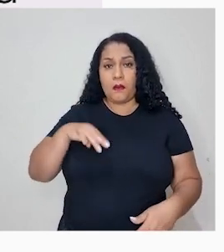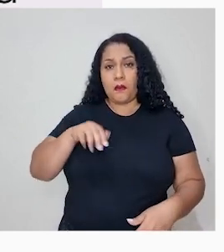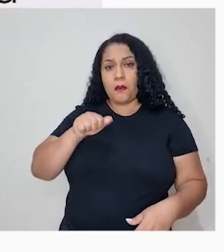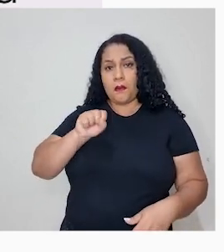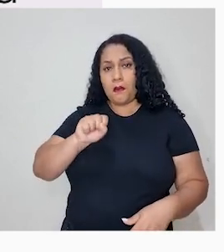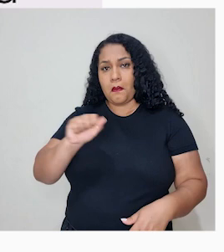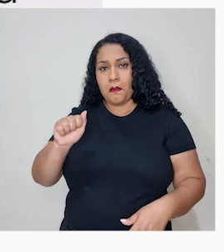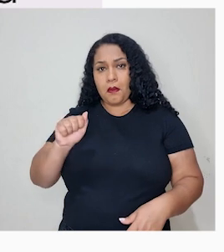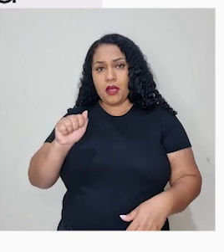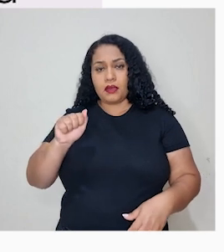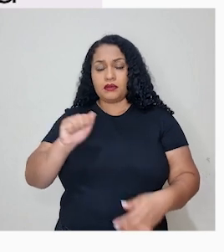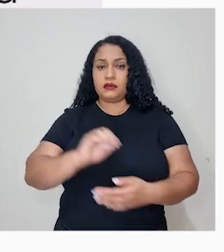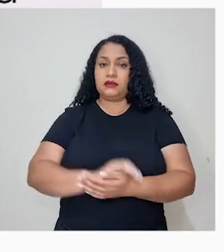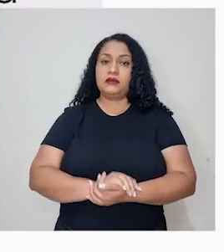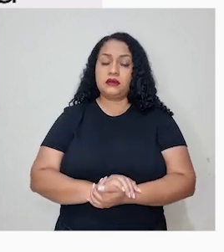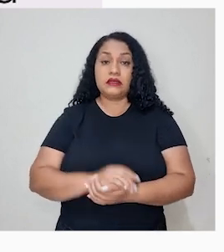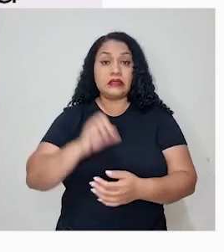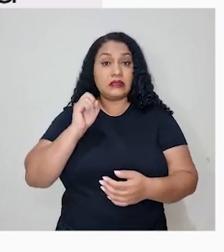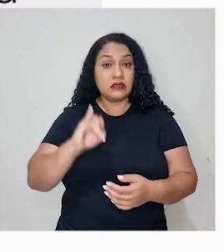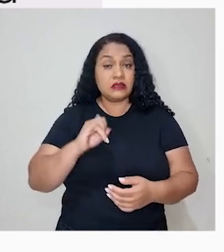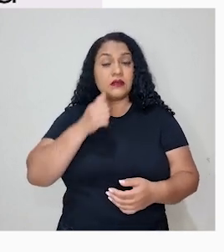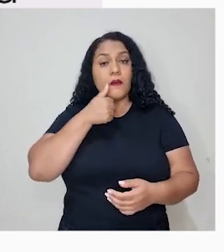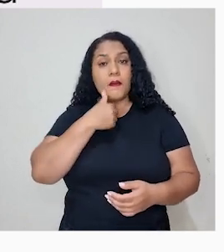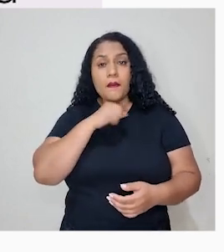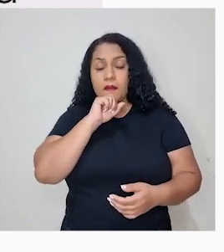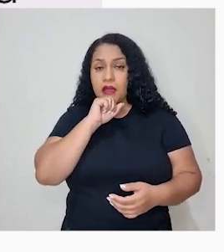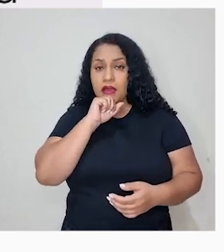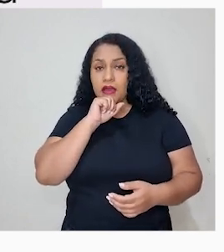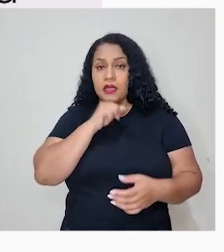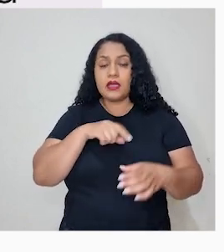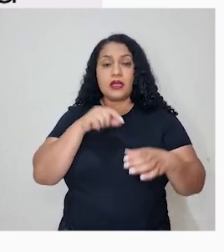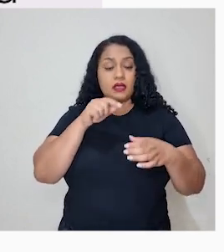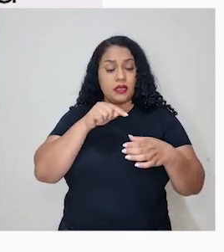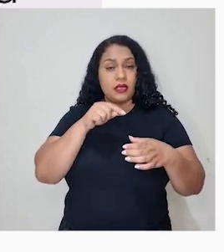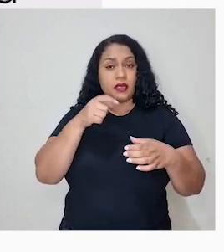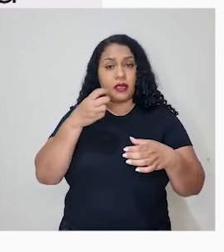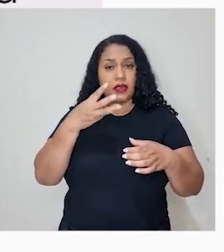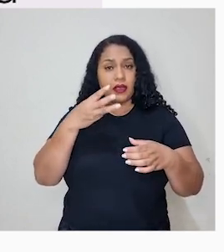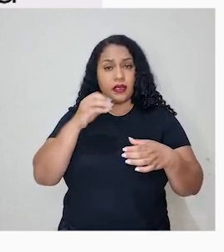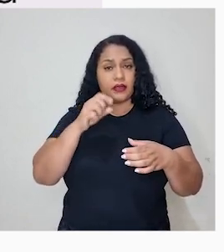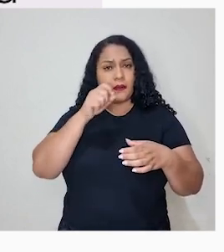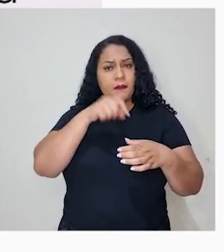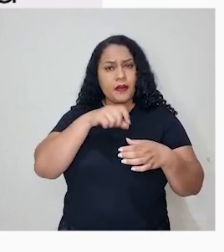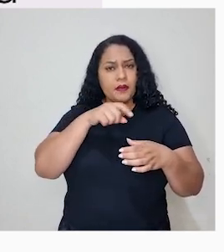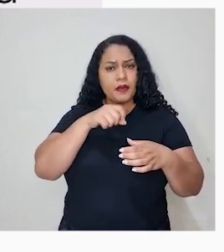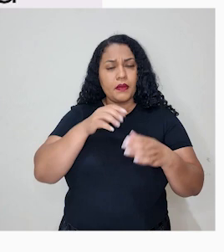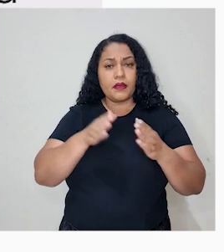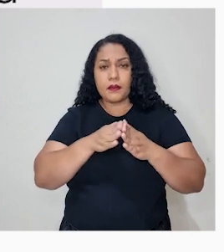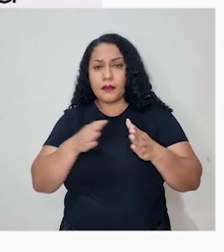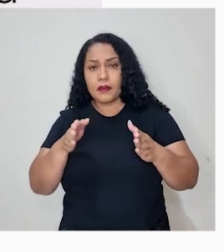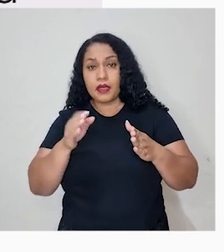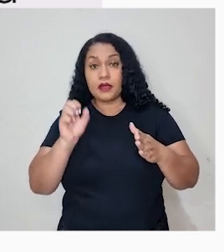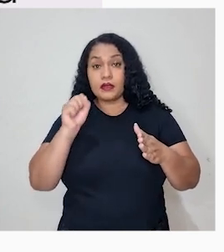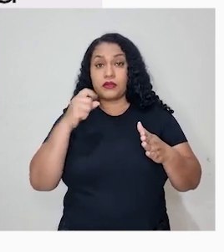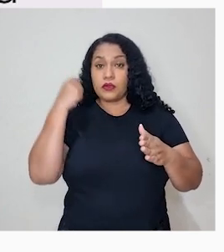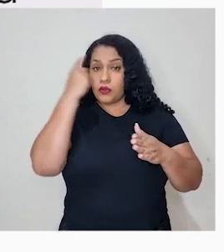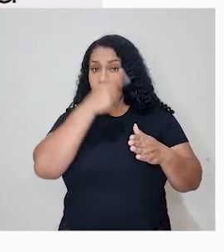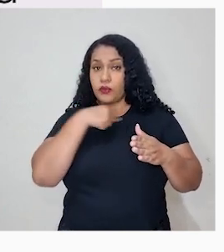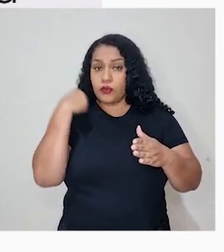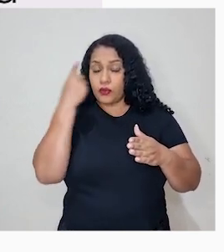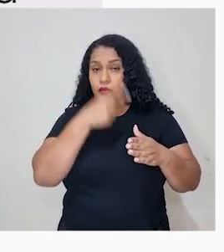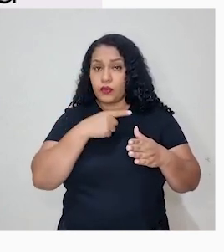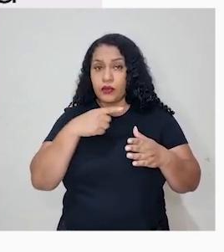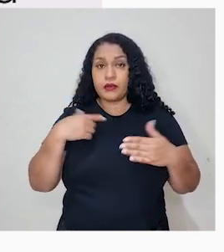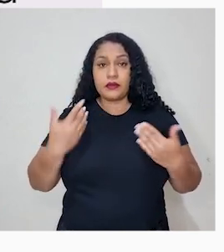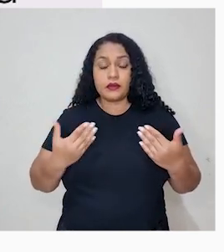Se a mãe ministrou corretamente 30 gotas do remédio a seu filho a cada 8 horas, então a